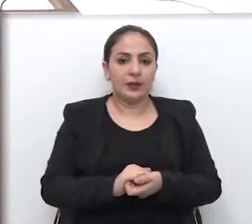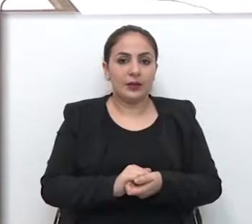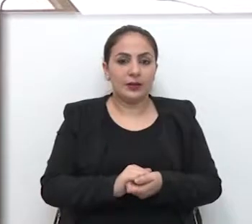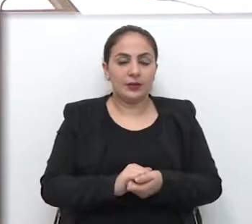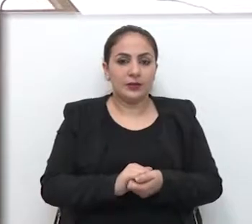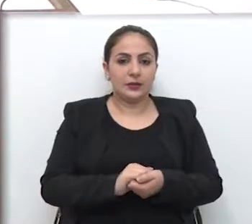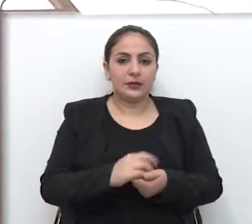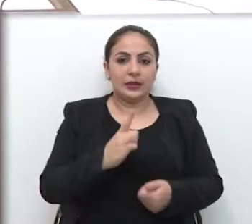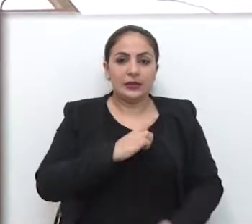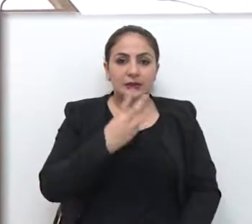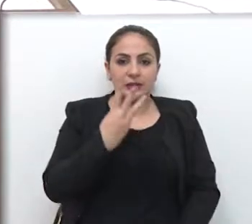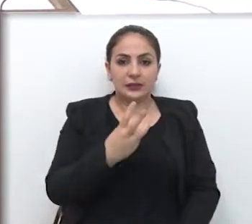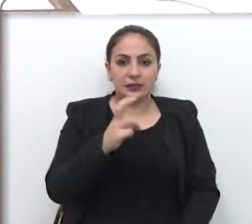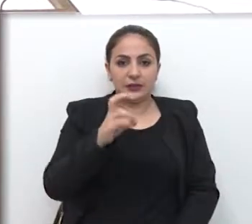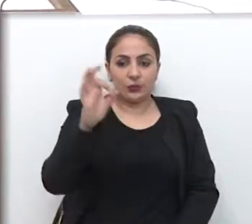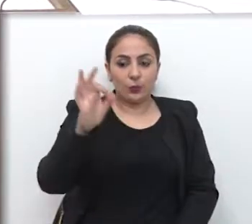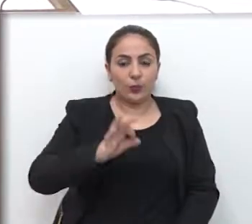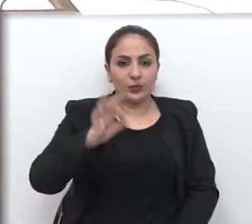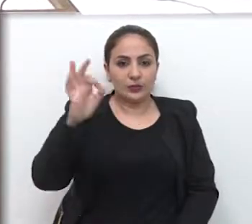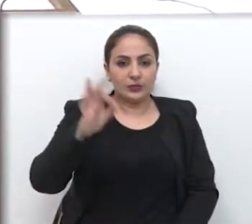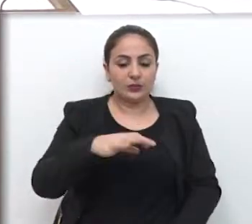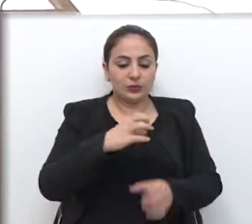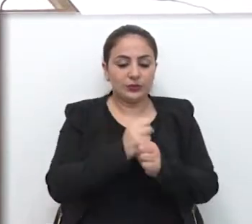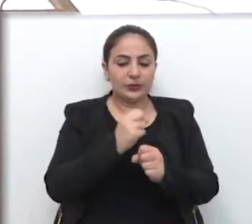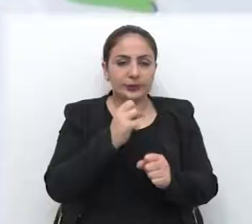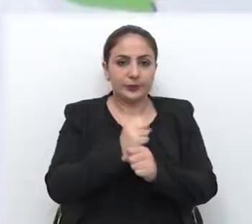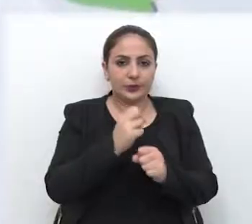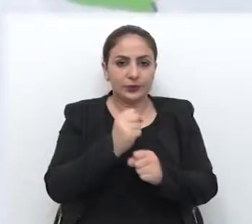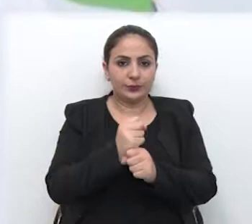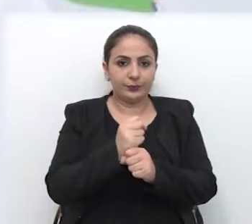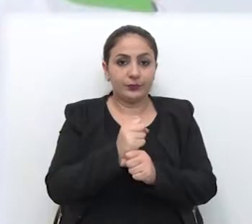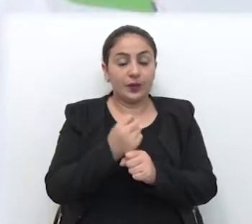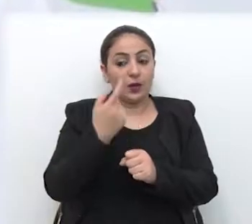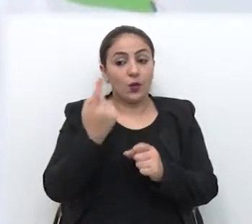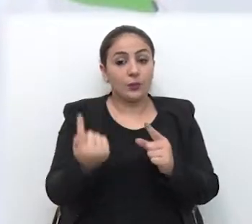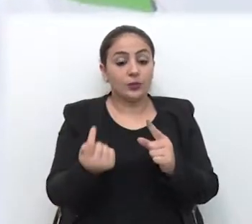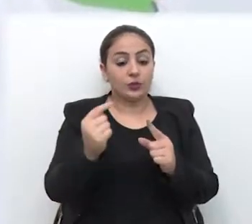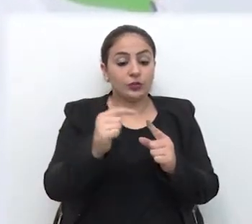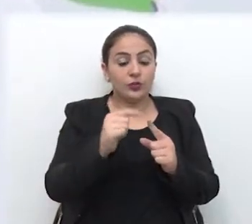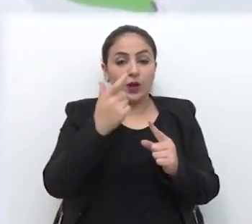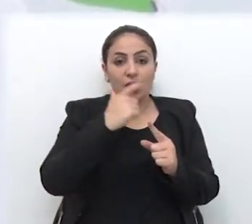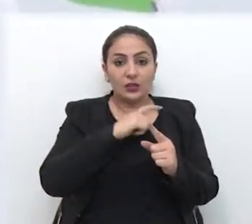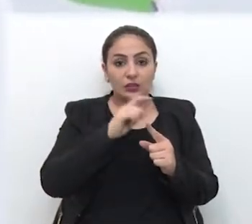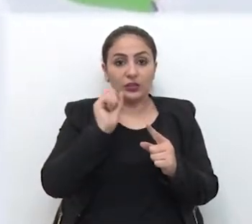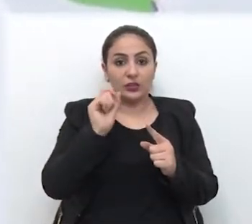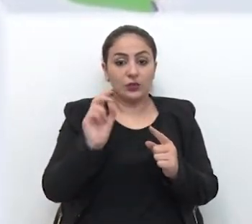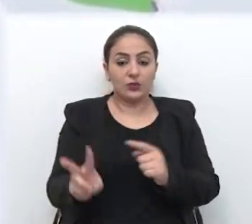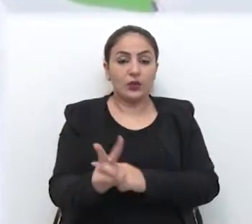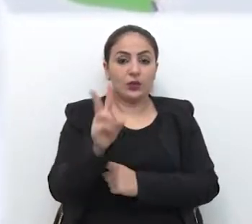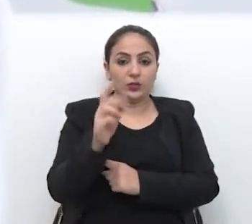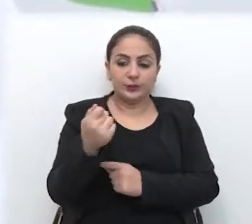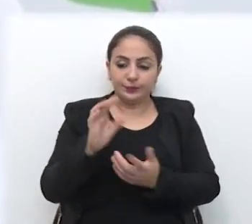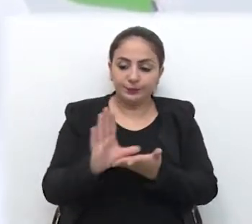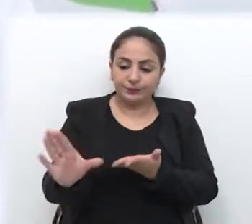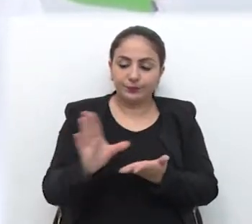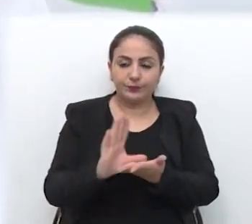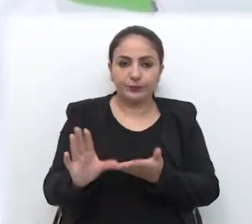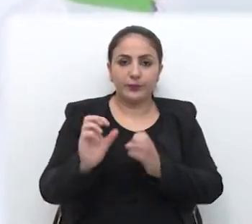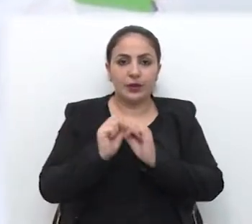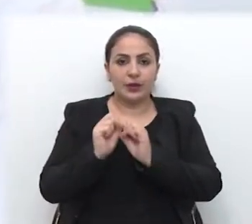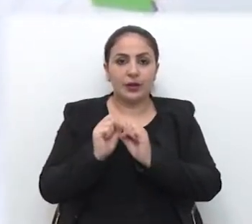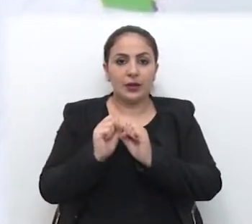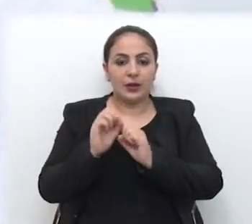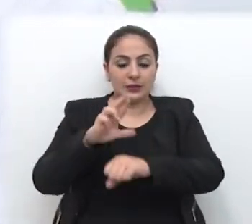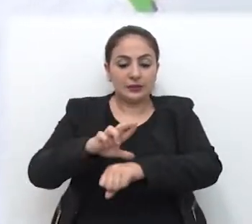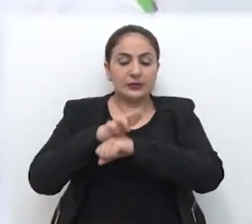A pasta detém 35% do orçamento. Então, na visão dele, uma parte do valor deveria ser aplicado